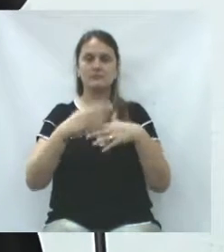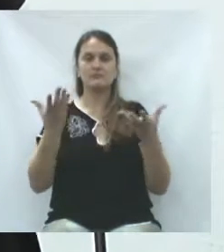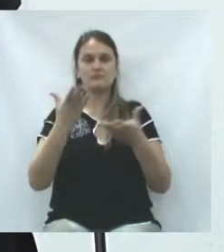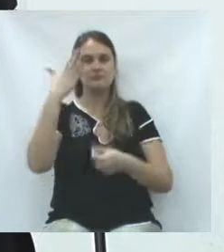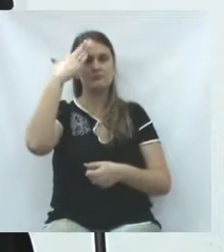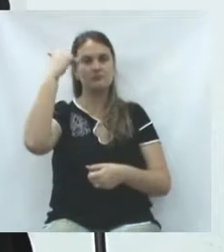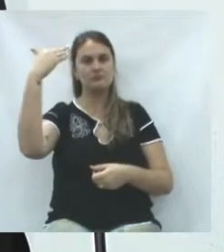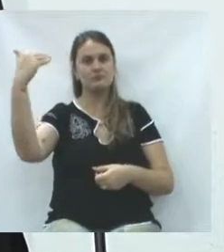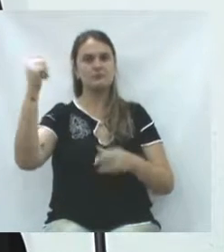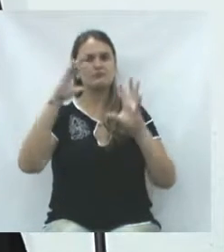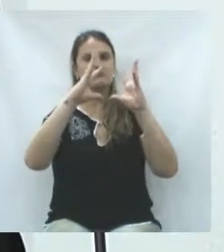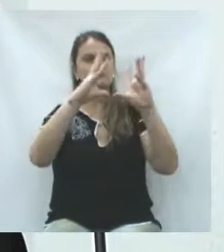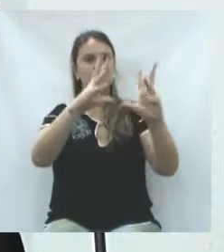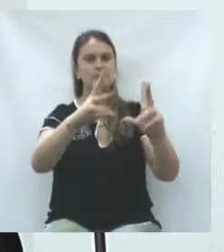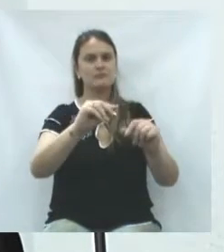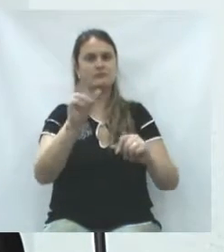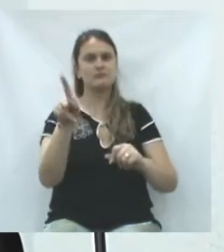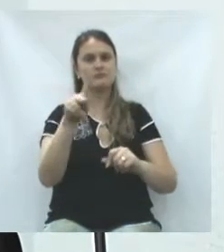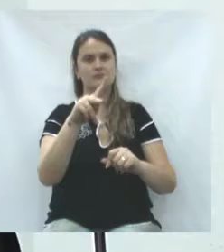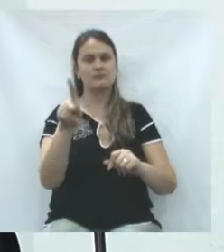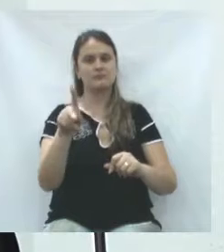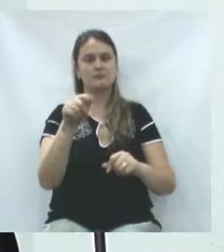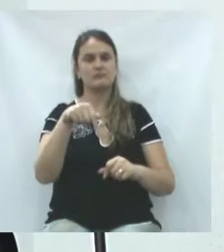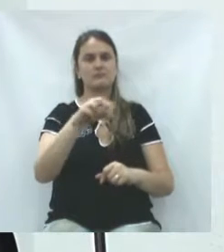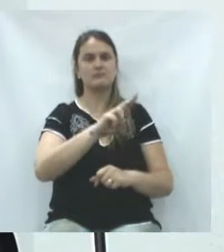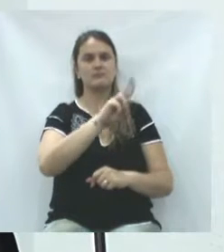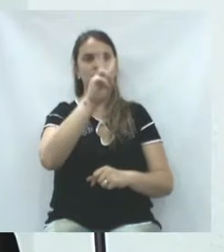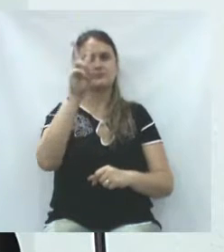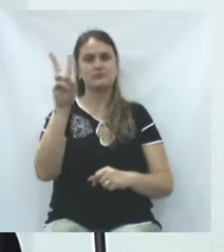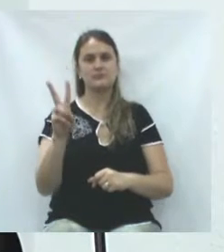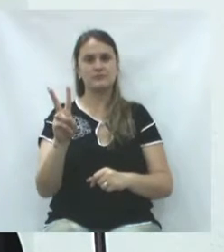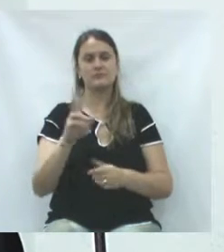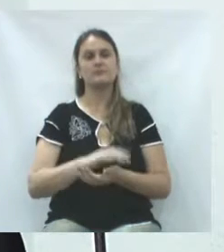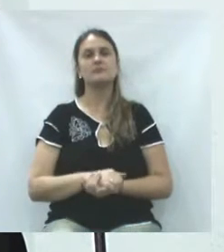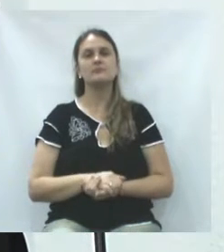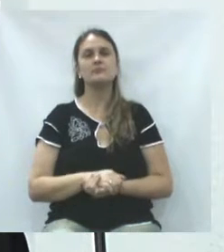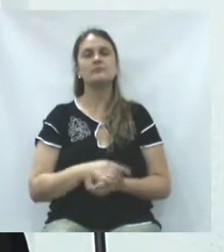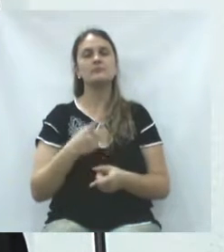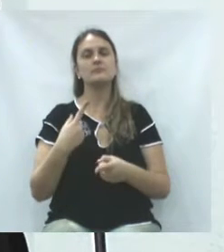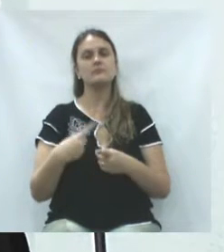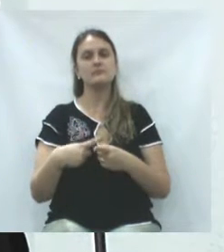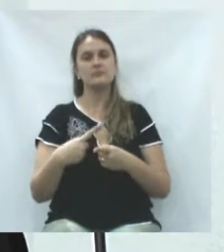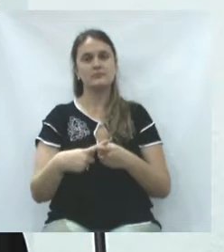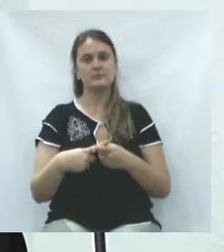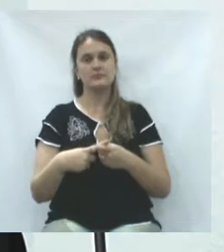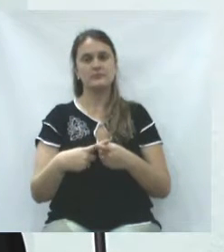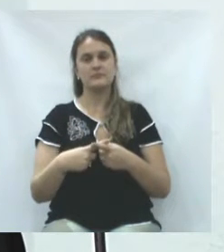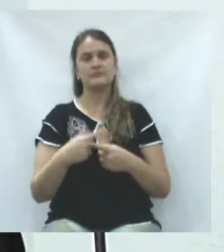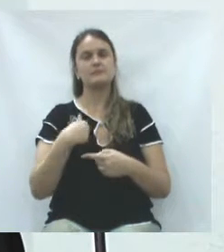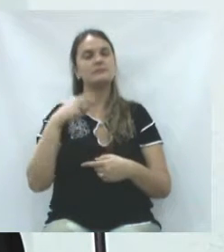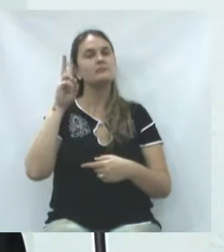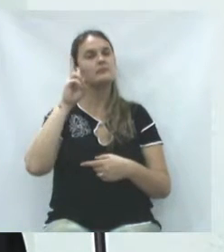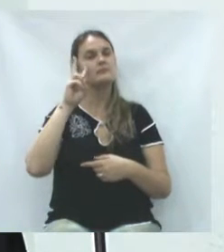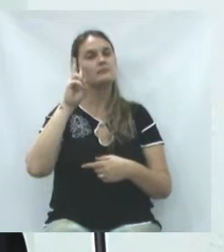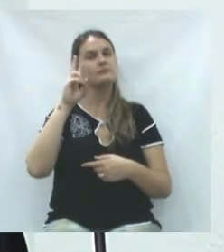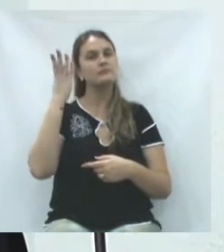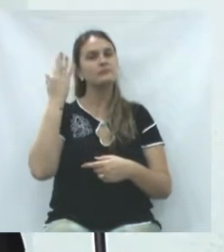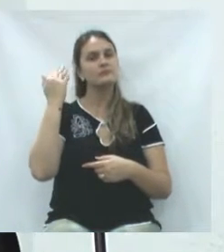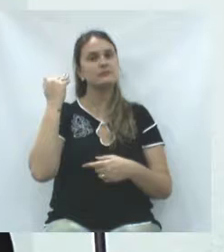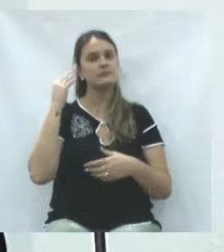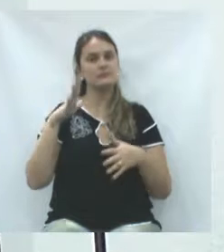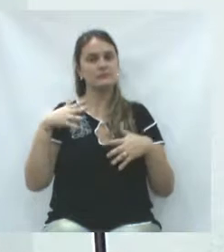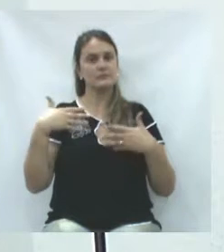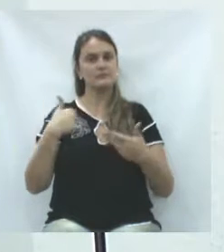e aqui quero homenagear a todos os nossos professores de União da Vitória. Por quê? Eu lembro